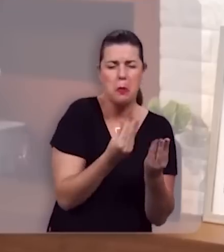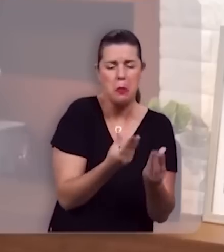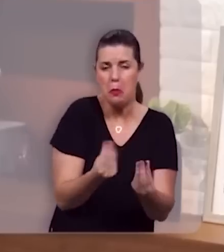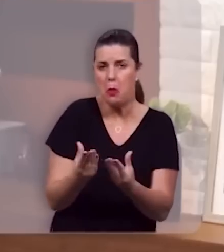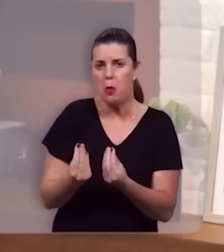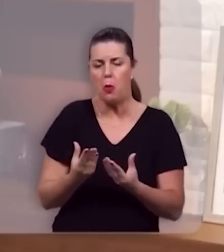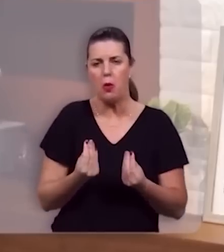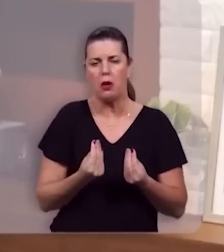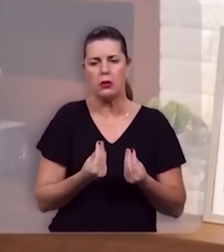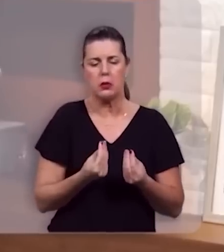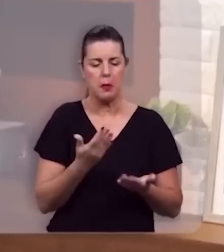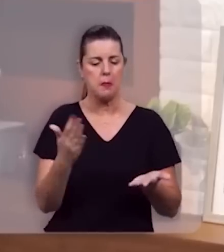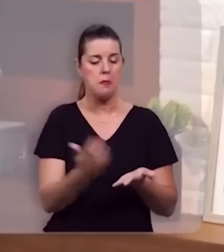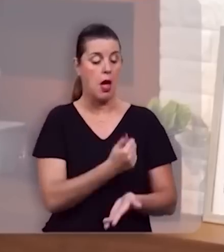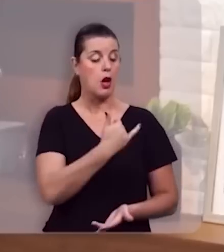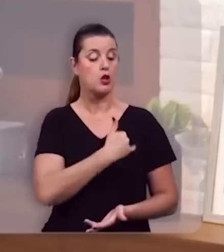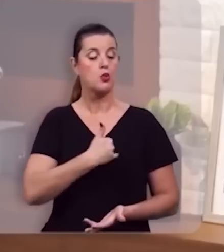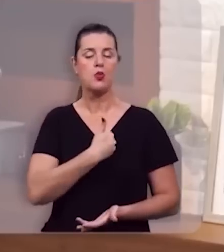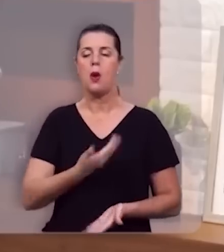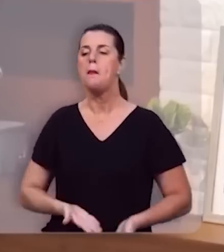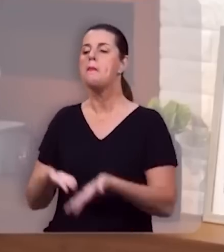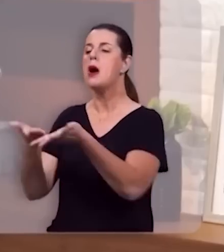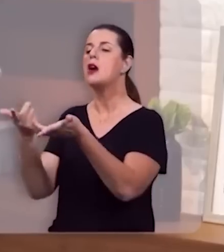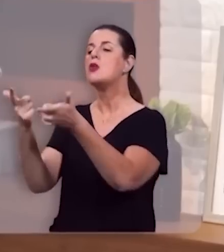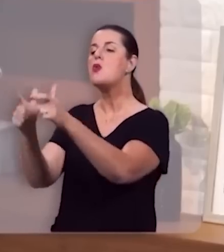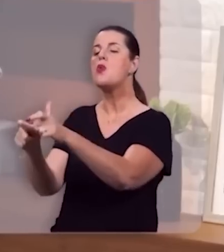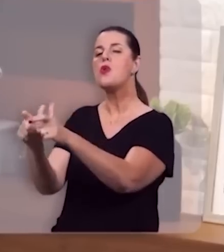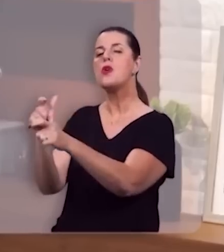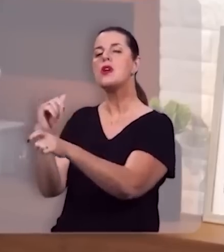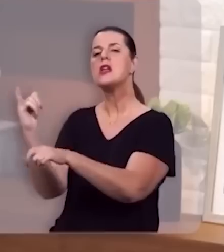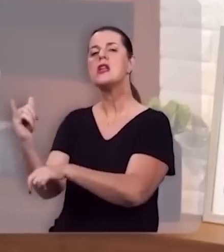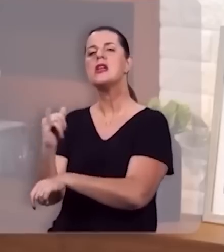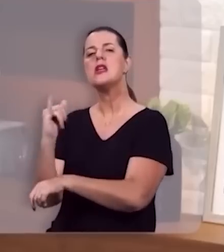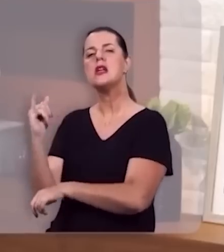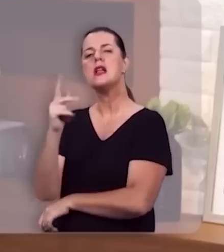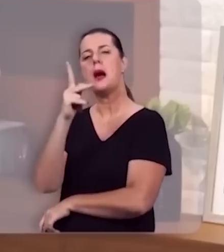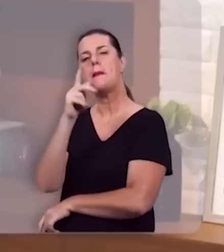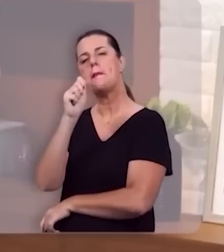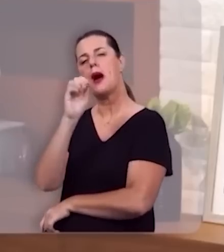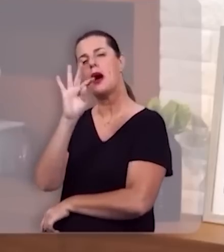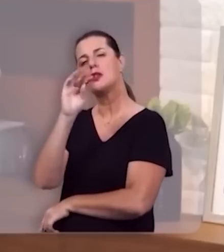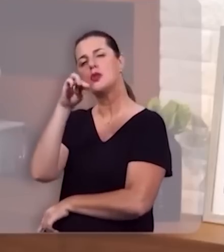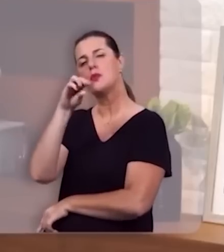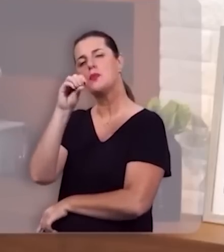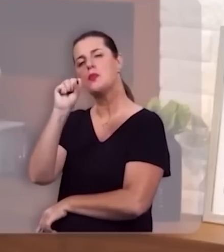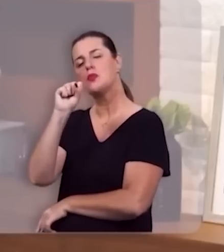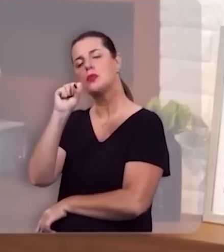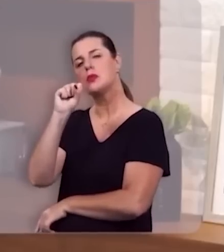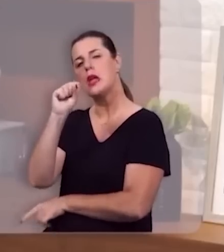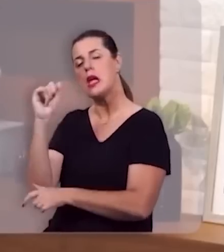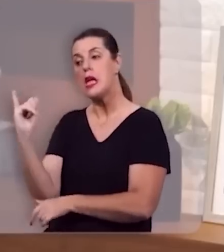Deporta o apóstolo João para esta colônia penal. Esta ilha do mar Egeu, a ilha de Pátimos. A ilha da morte.